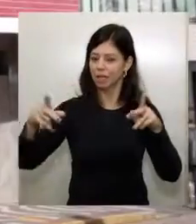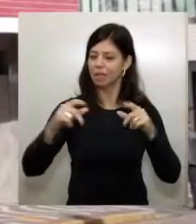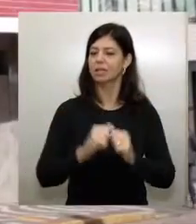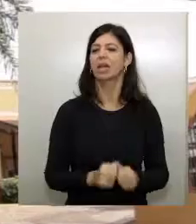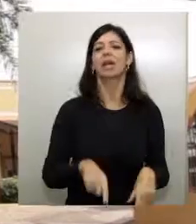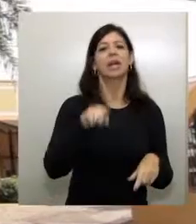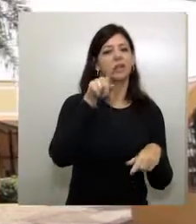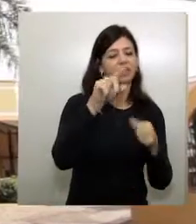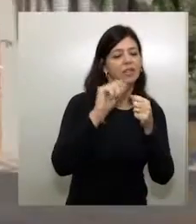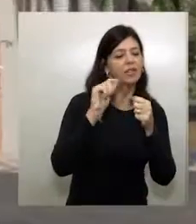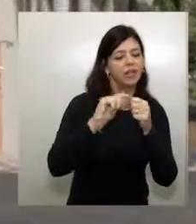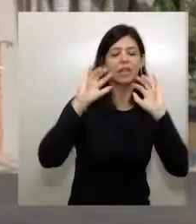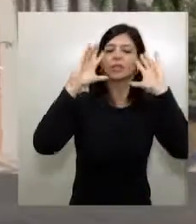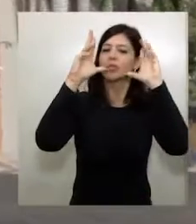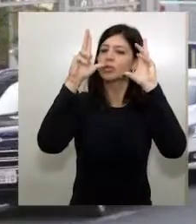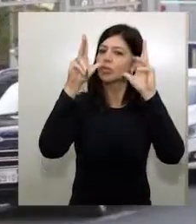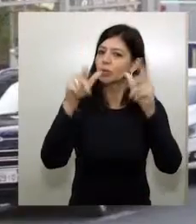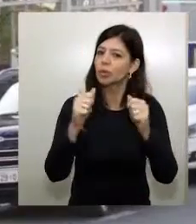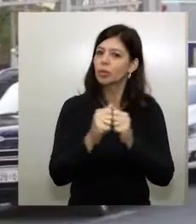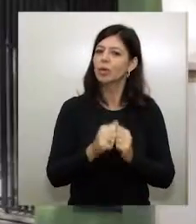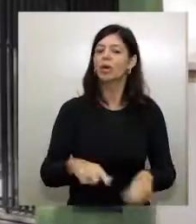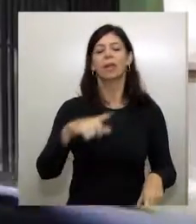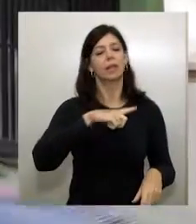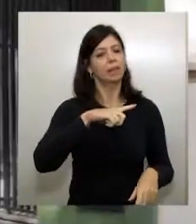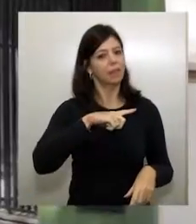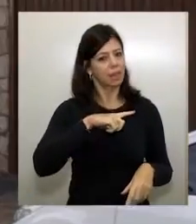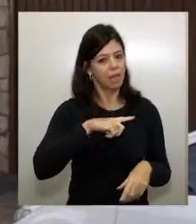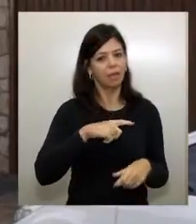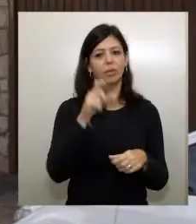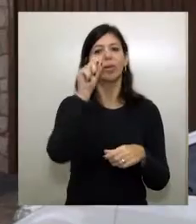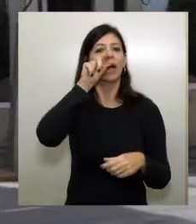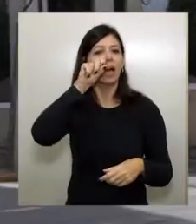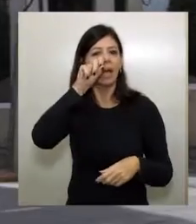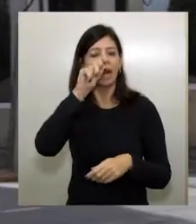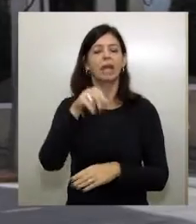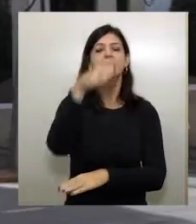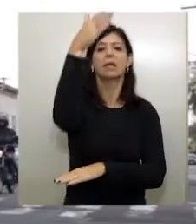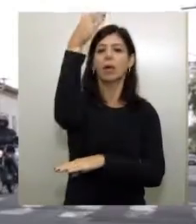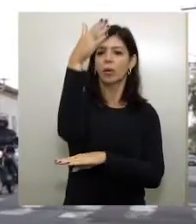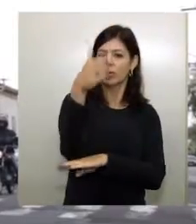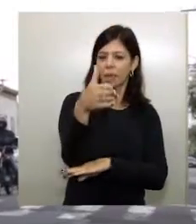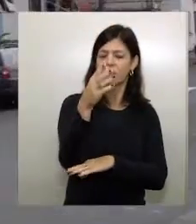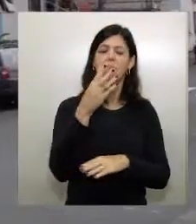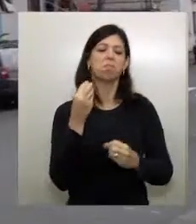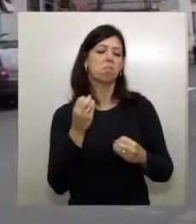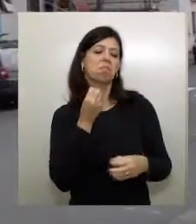premiados. E você faz tudo isso dispondo de uma rede de hospedagem que cresce em qualidade, excelência e